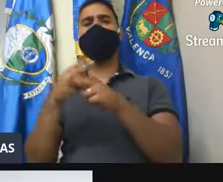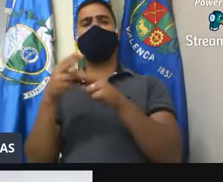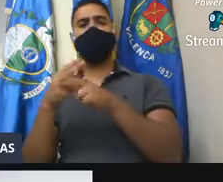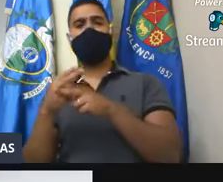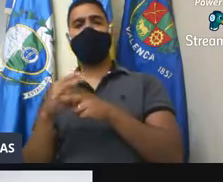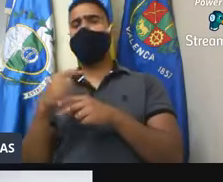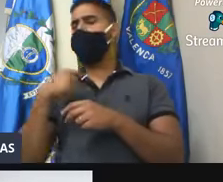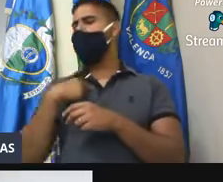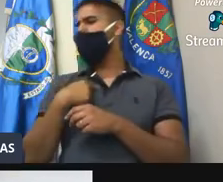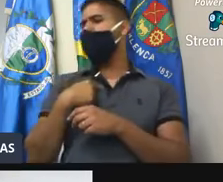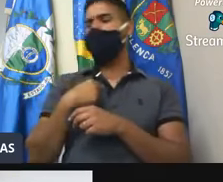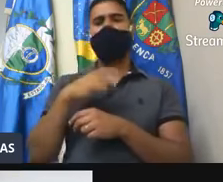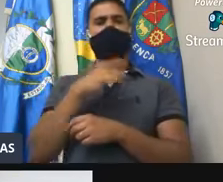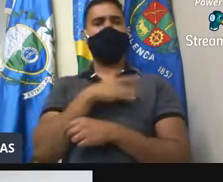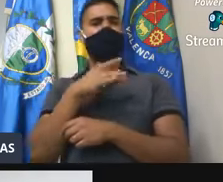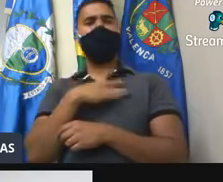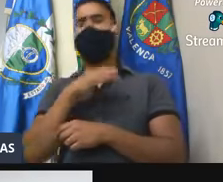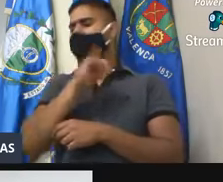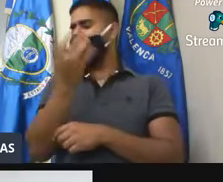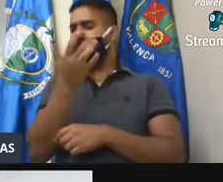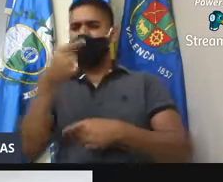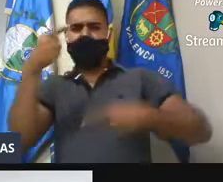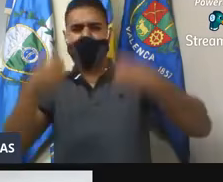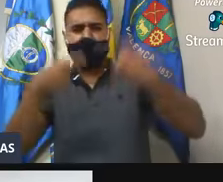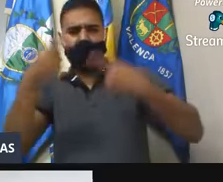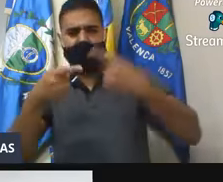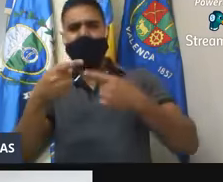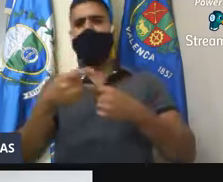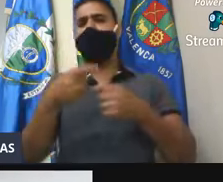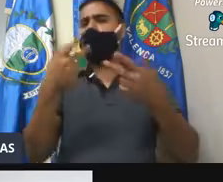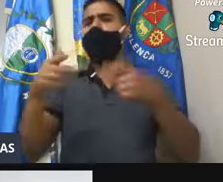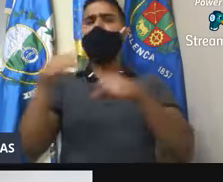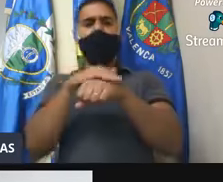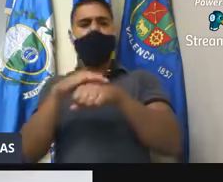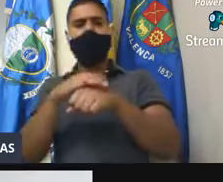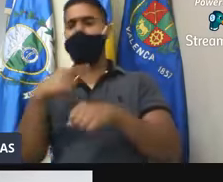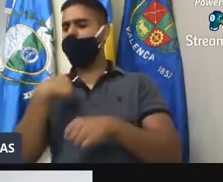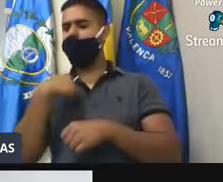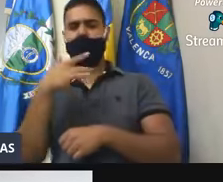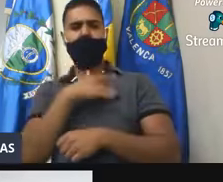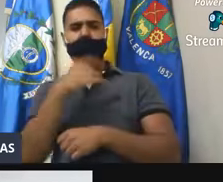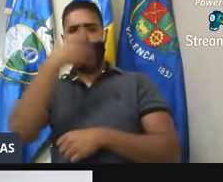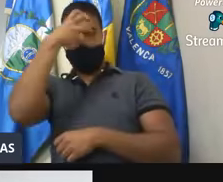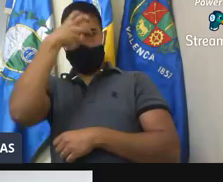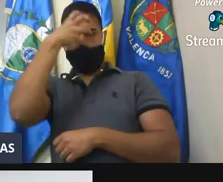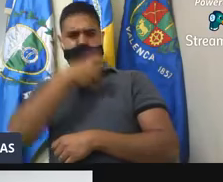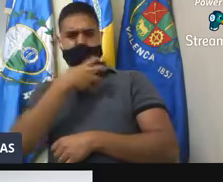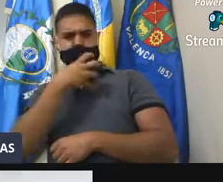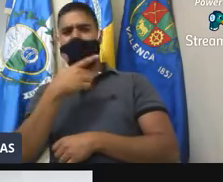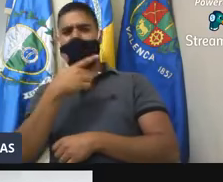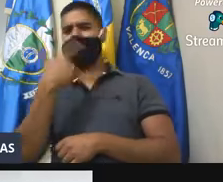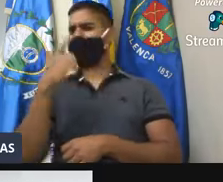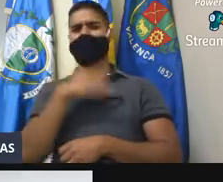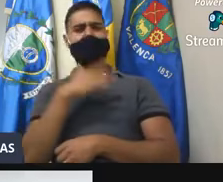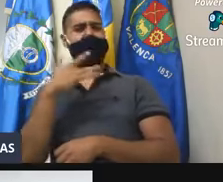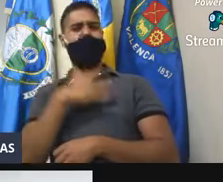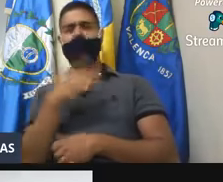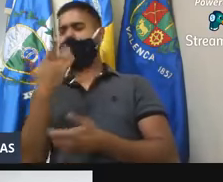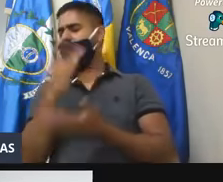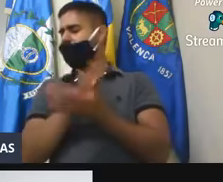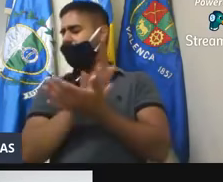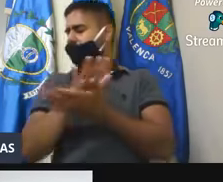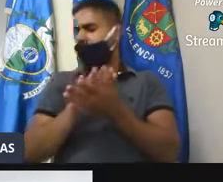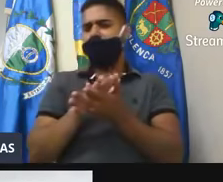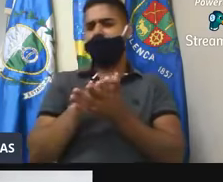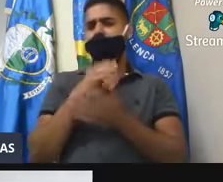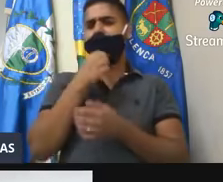não tem rabo preso com ninguém. Quiser discutir comigo, debater política pública, não tenho medo de cara feia, não tenho medo de cabo eleitoral, não tenho